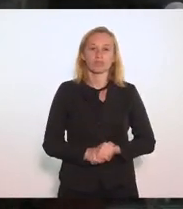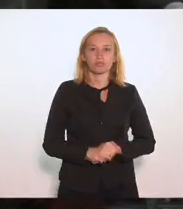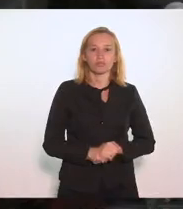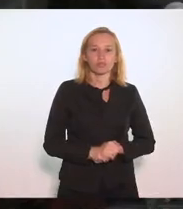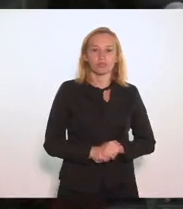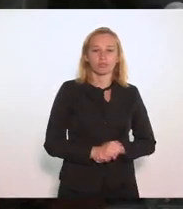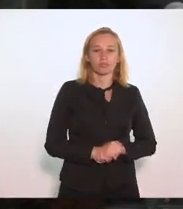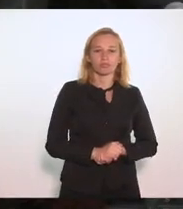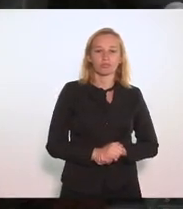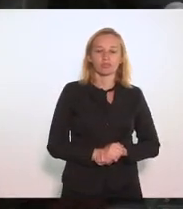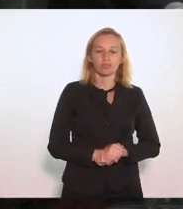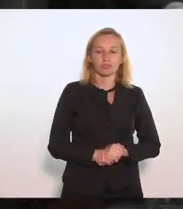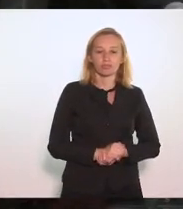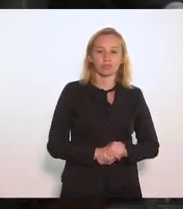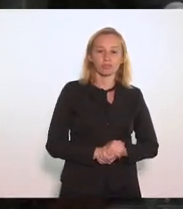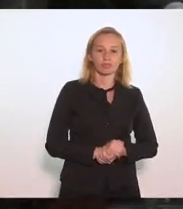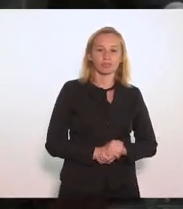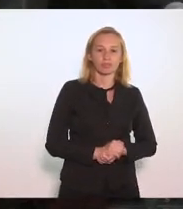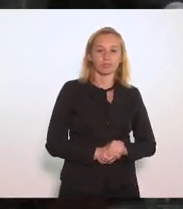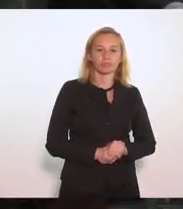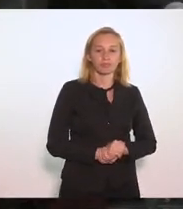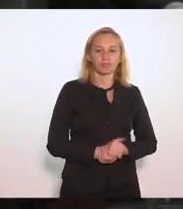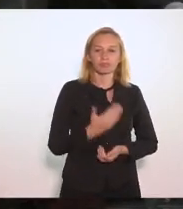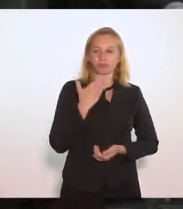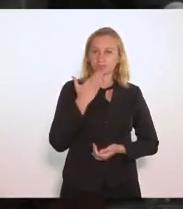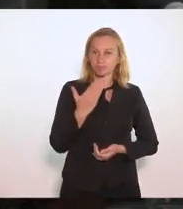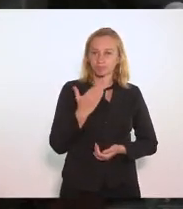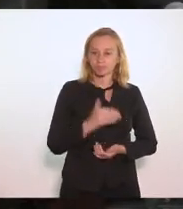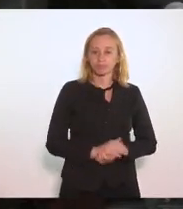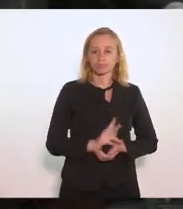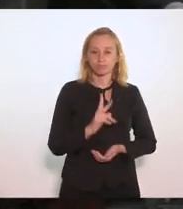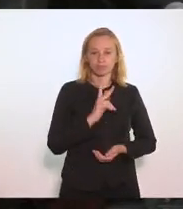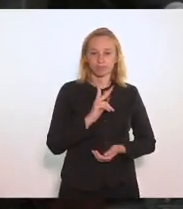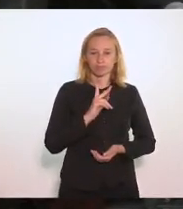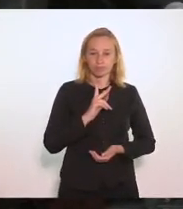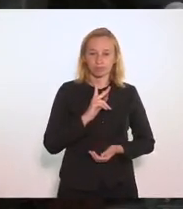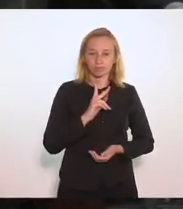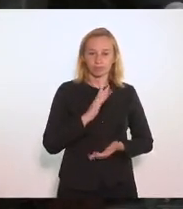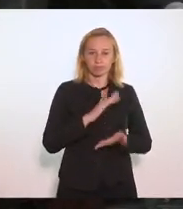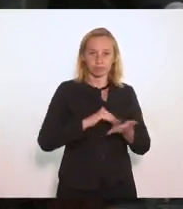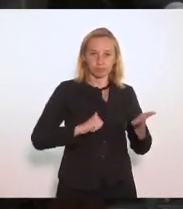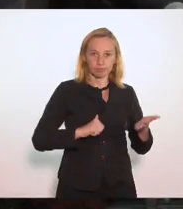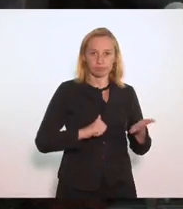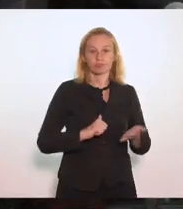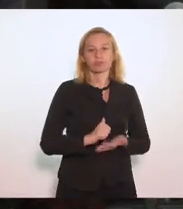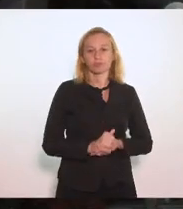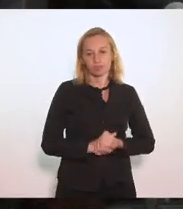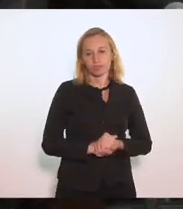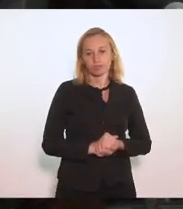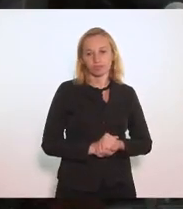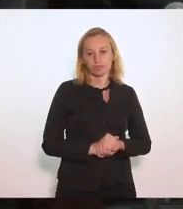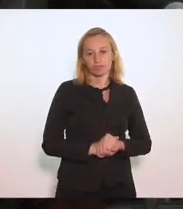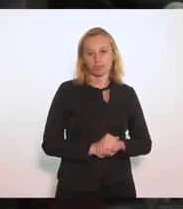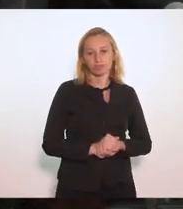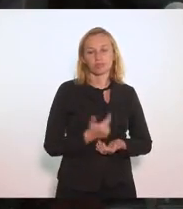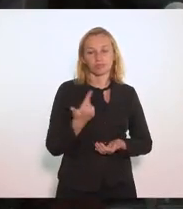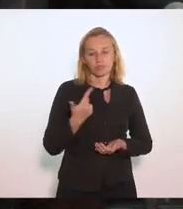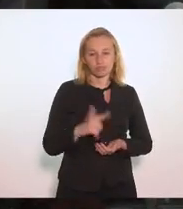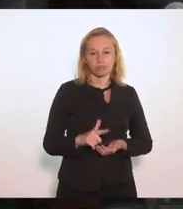A presidência Há um pedido do próprio autor pela retirada Inclusive com a republicação